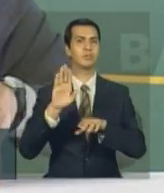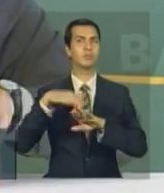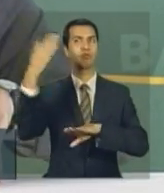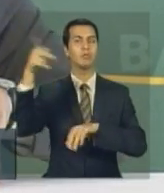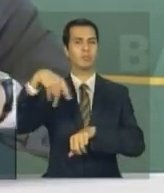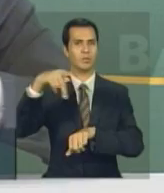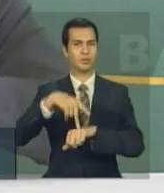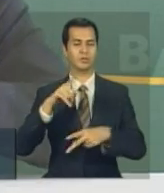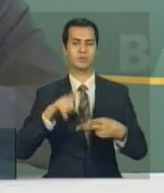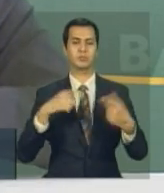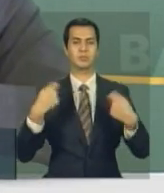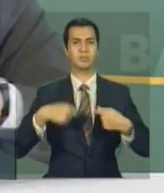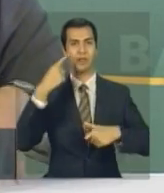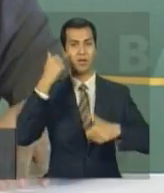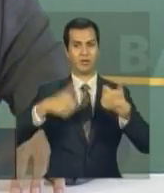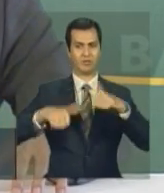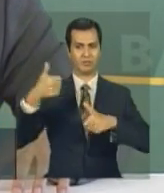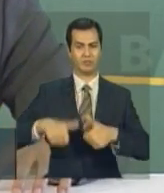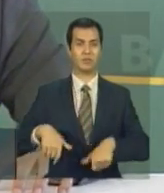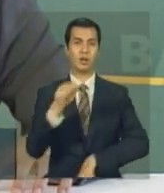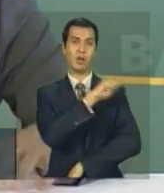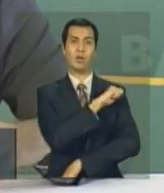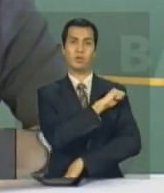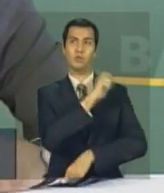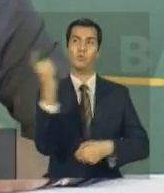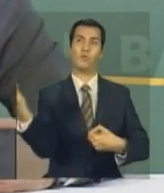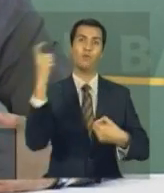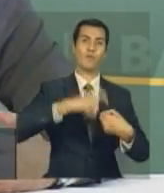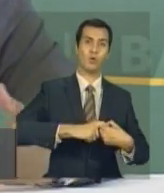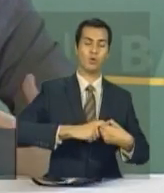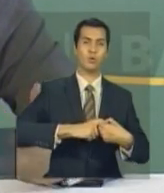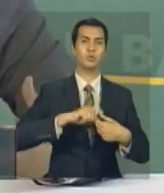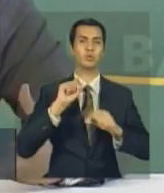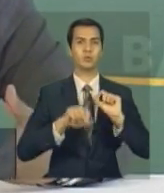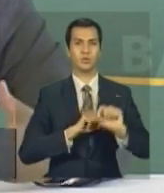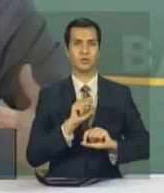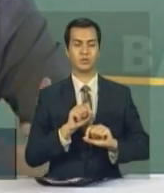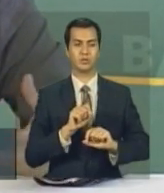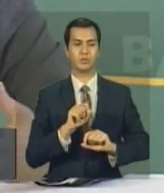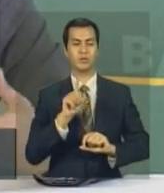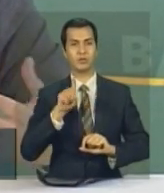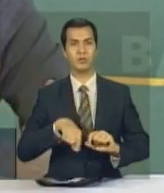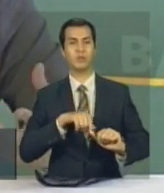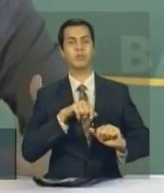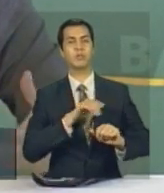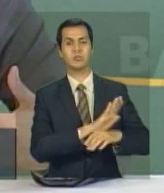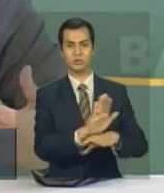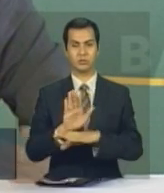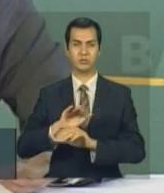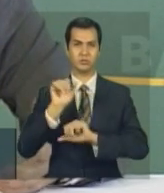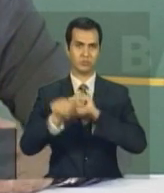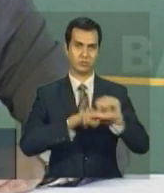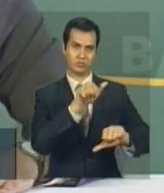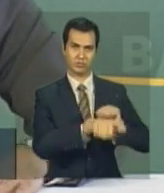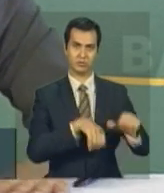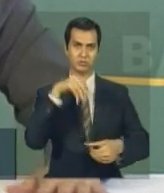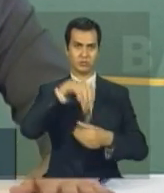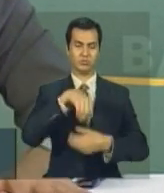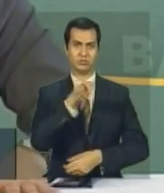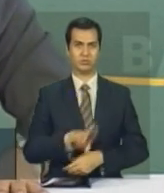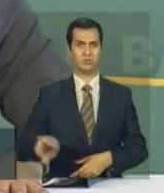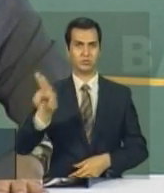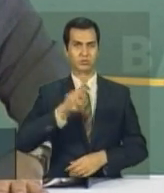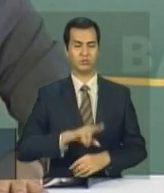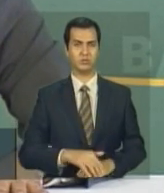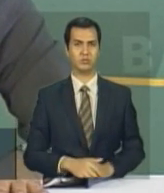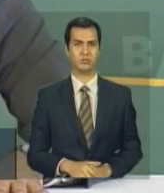se reavaliar. Esses estudantes, ao retornarem, passam a ser instrumentos de modificação e de transformação das próprias instituições